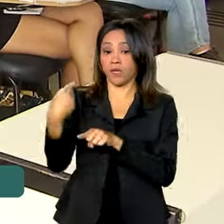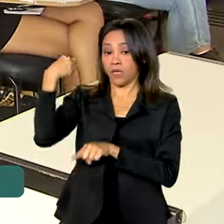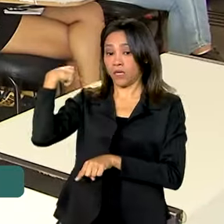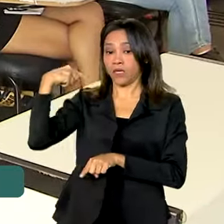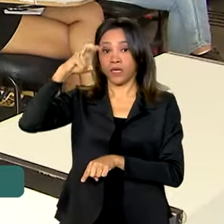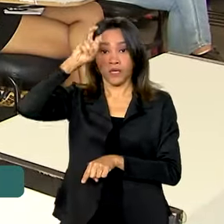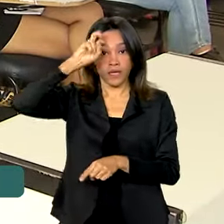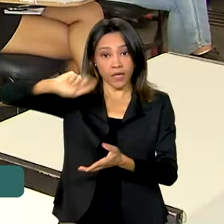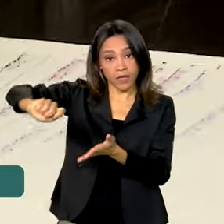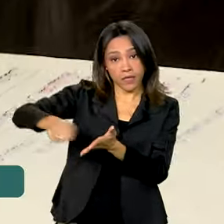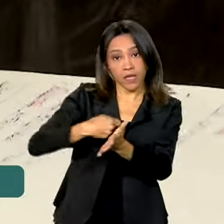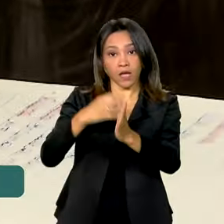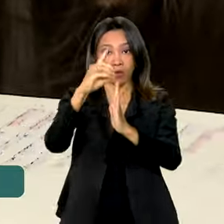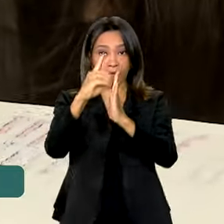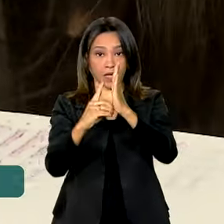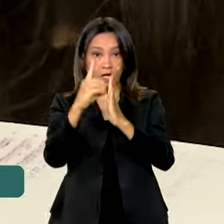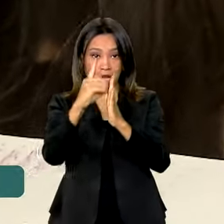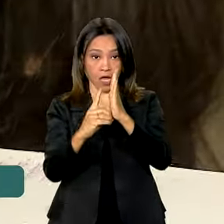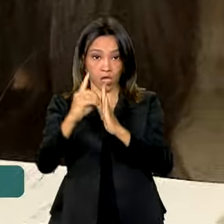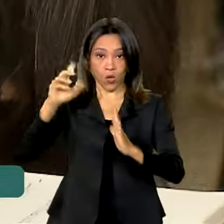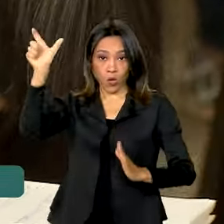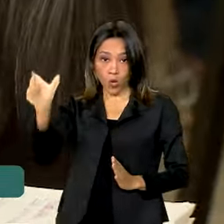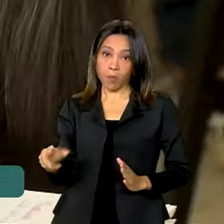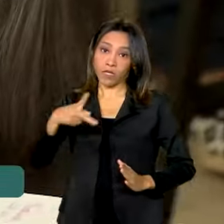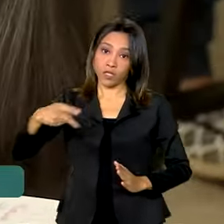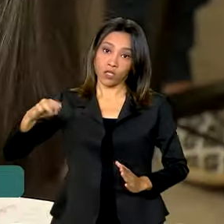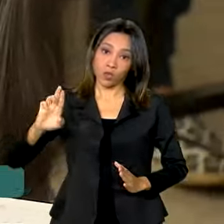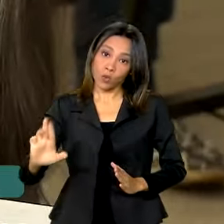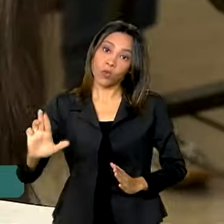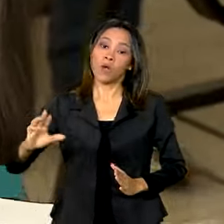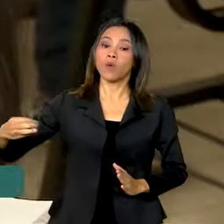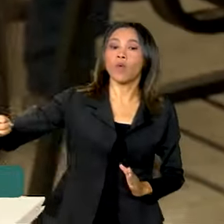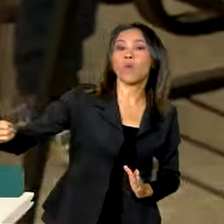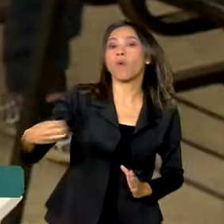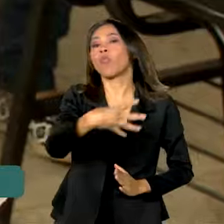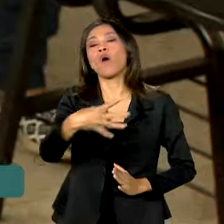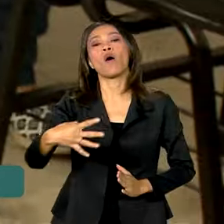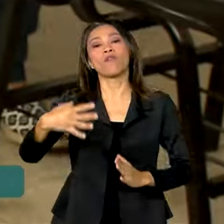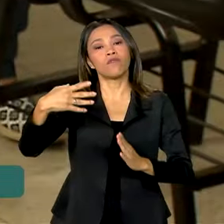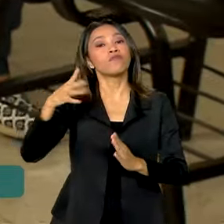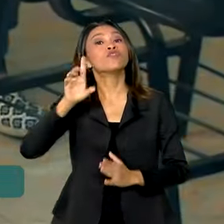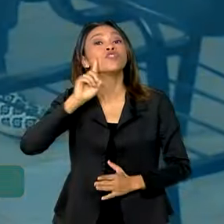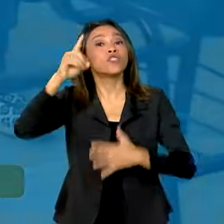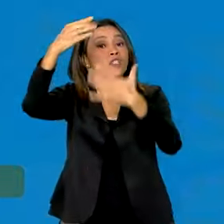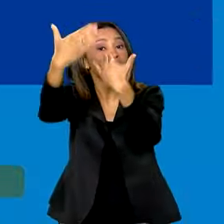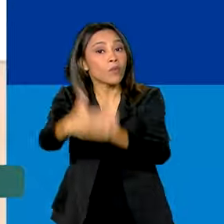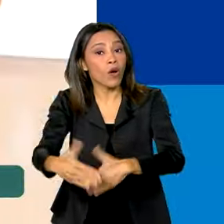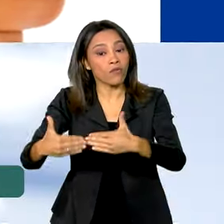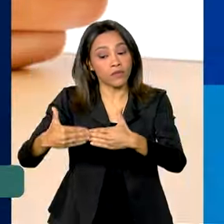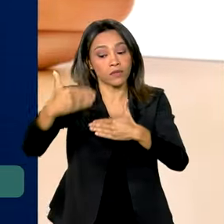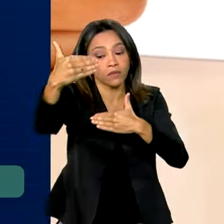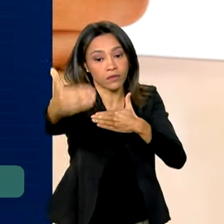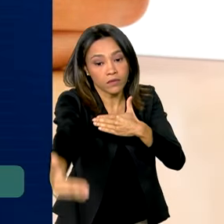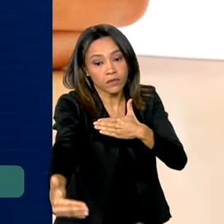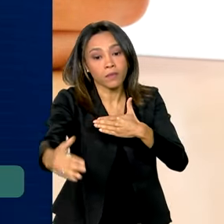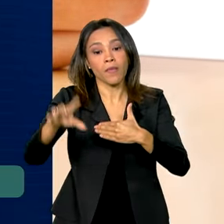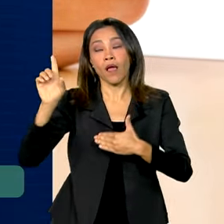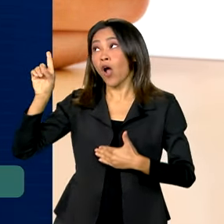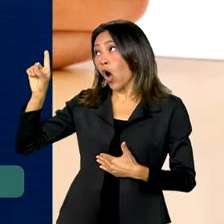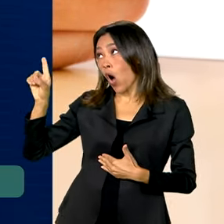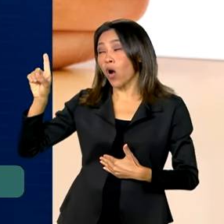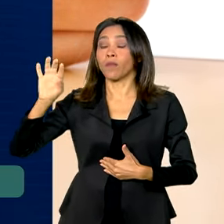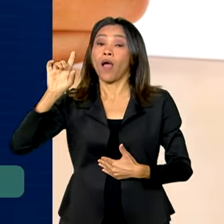-feira pelo presidente Lula autoriza uma nova aplicação das provas em caráter excepcional. Trata-se de uma